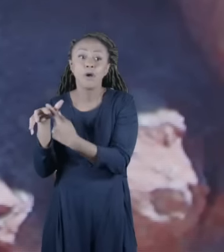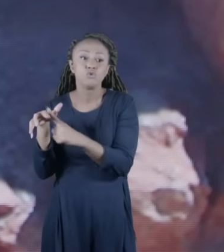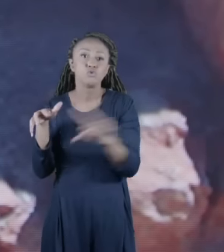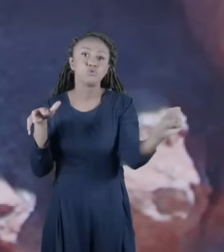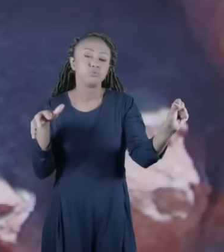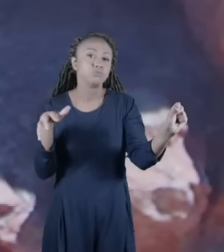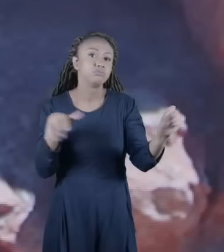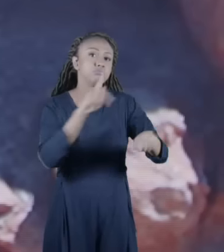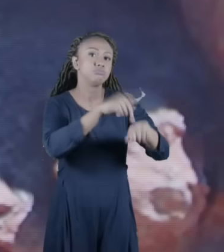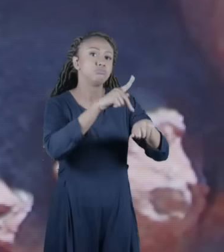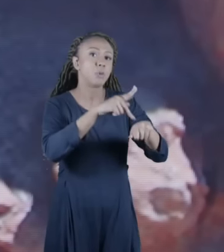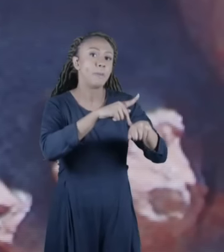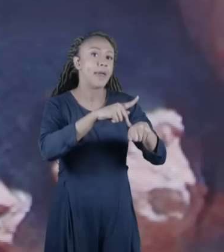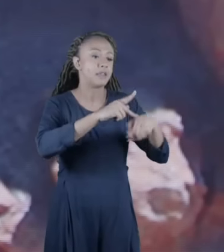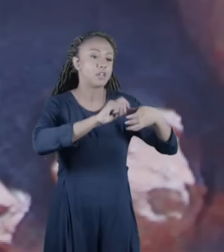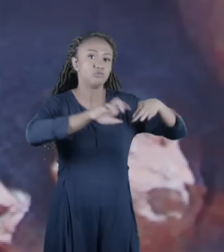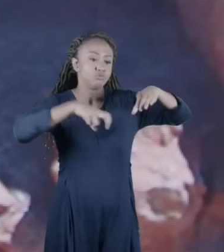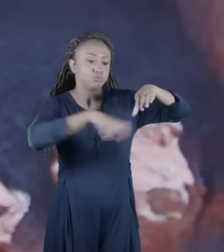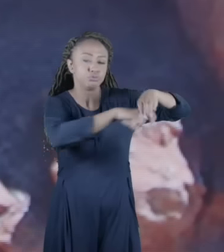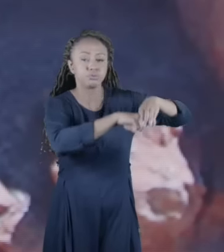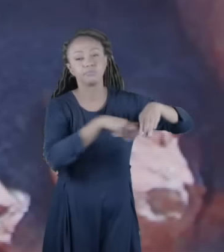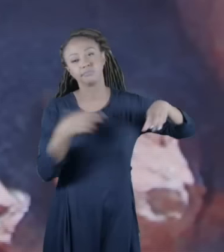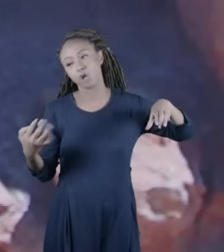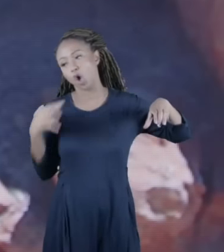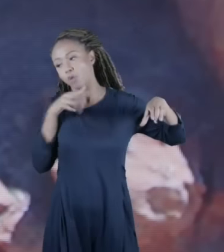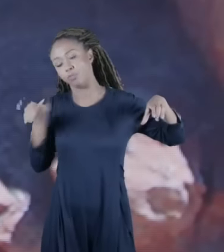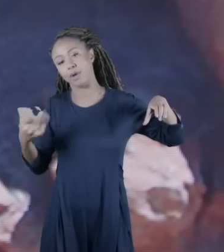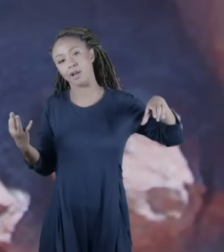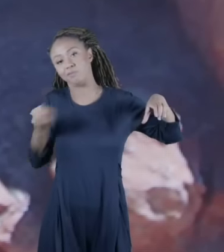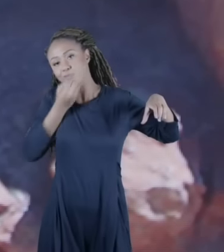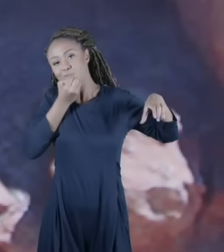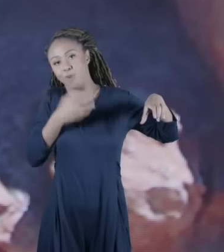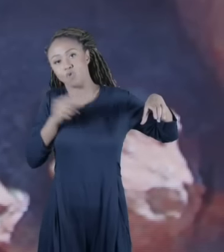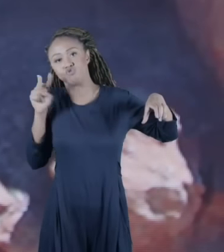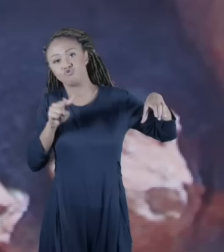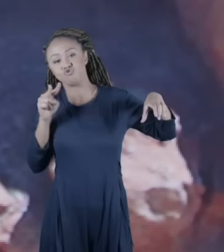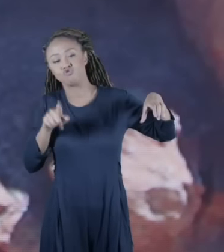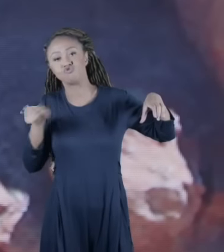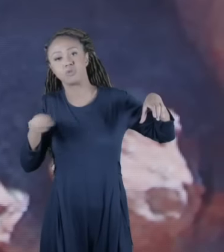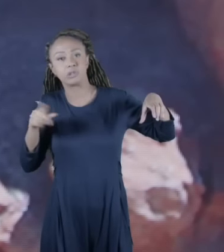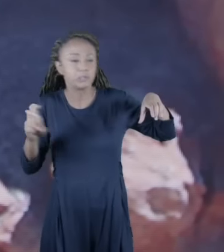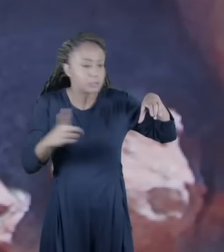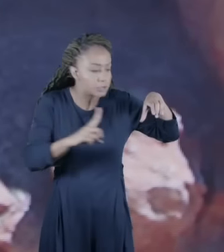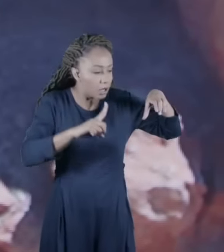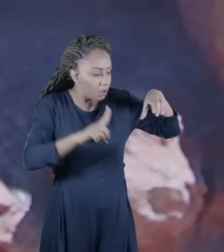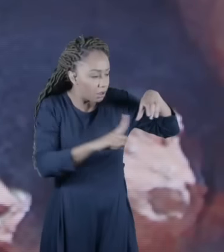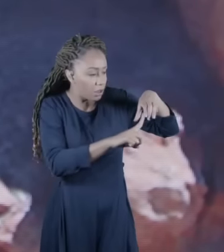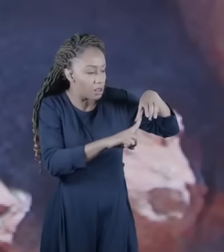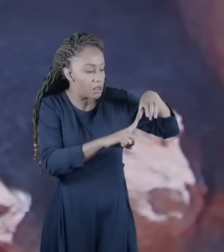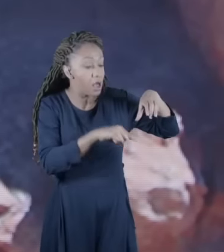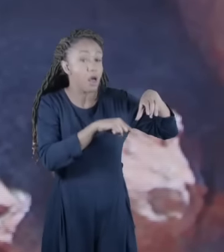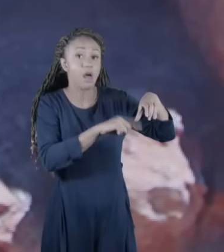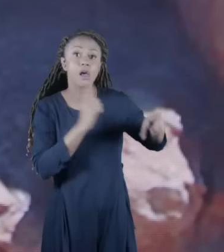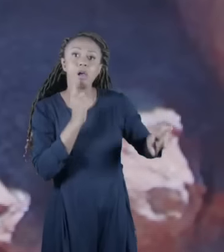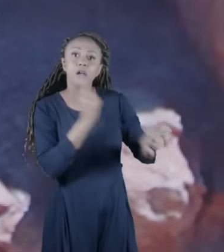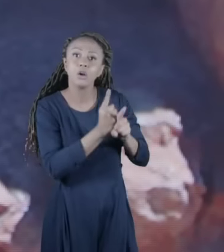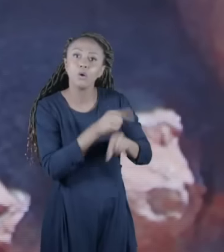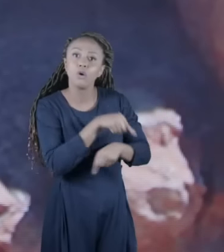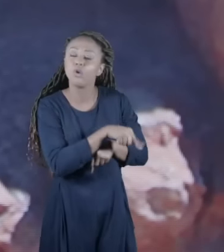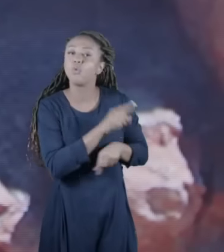obviamente como um bom pastor ele entra na caverna para buscar a sua ovelha e quando ele entra ele encontra um jarro com pergaminhos